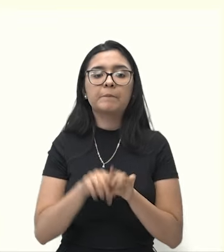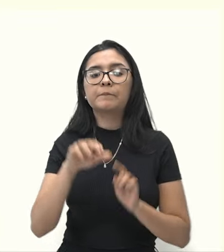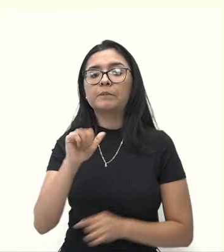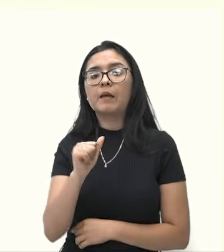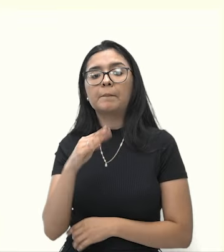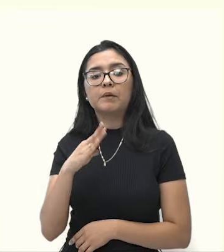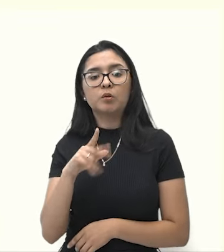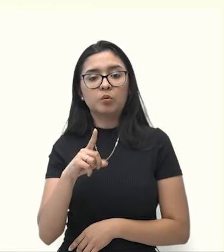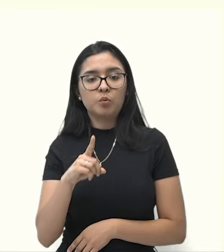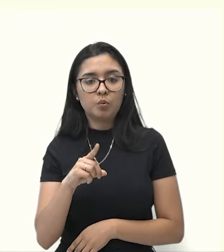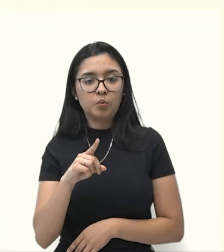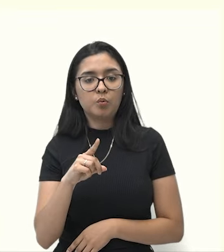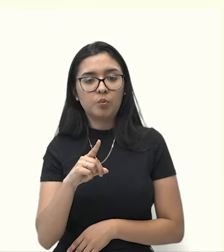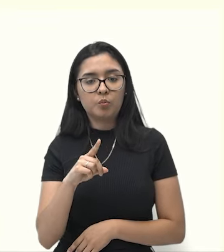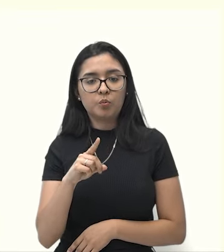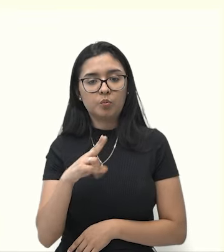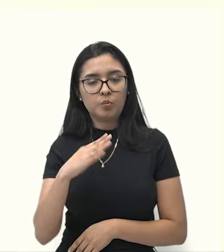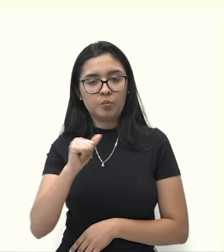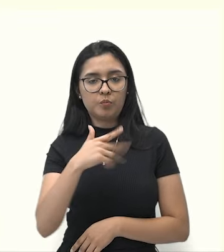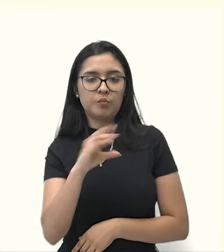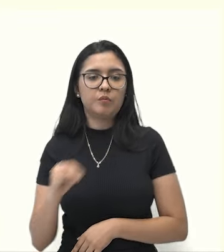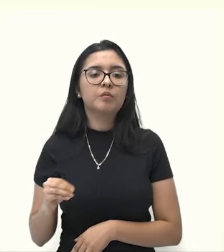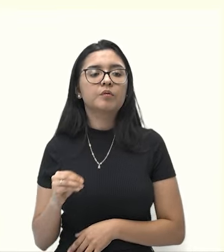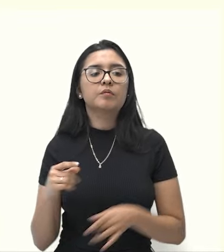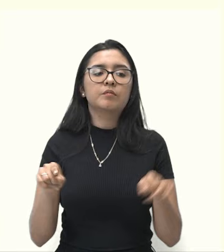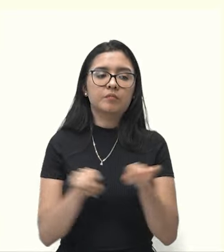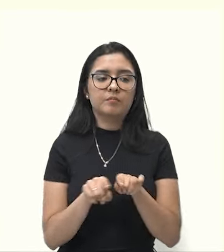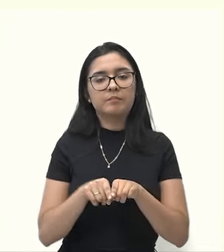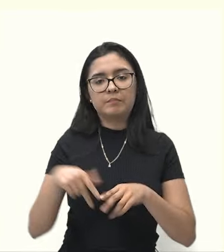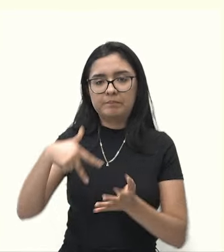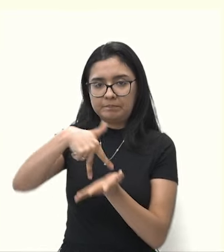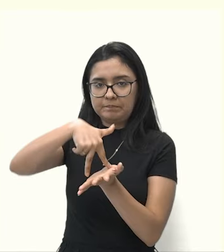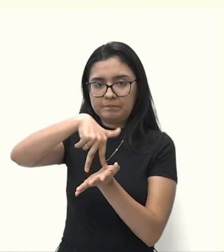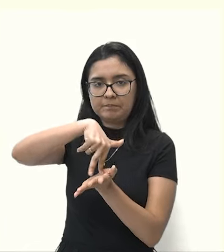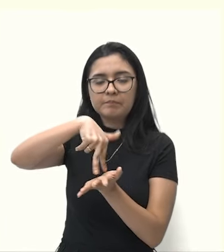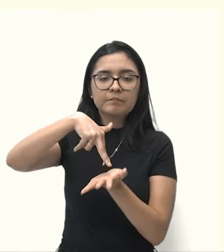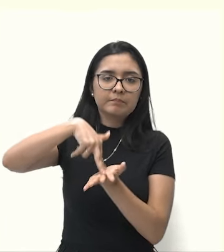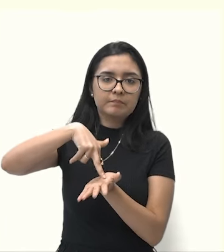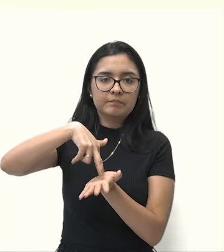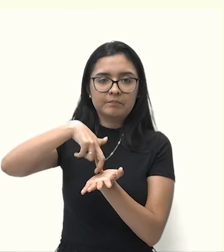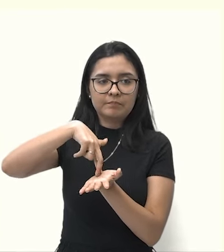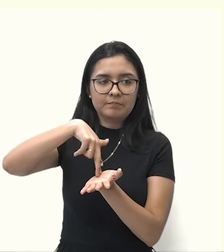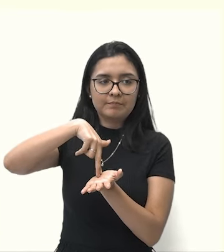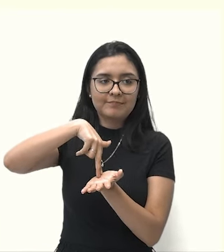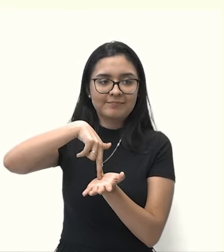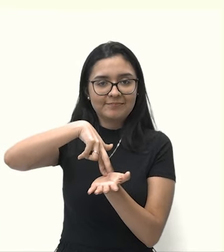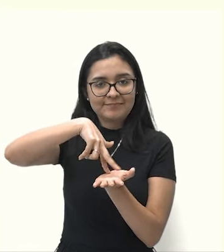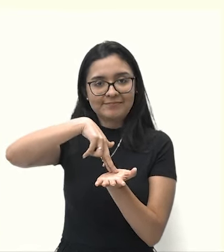adução é quando você retorna ele para o eixo do corpo. Certo?